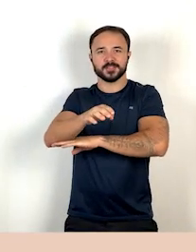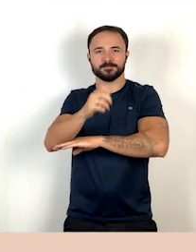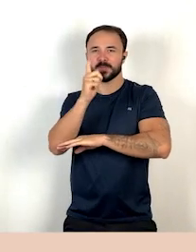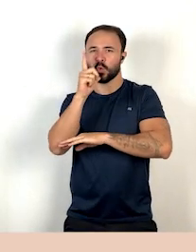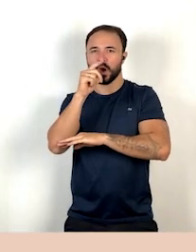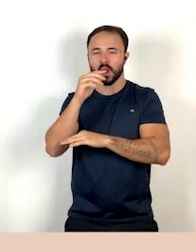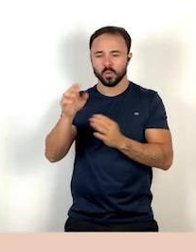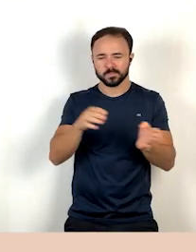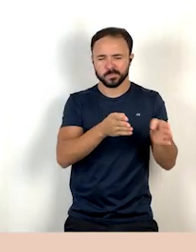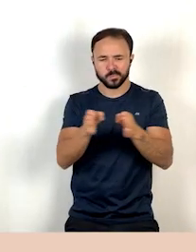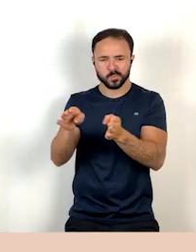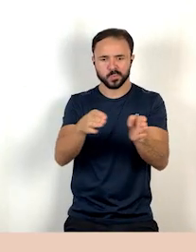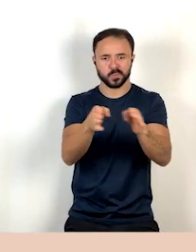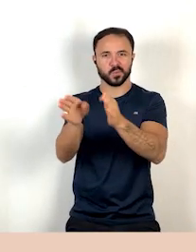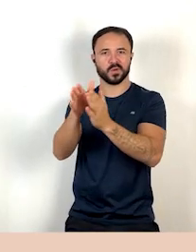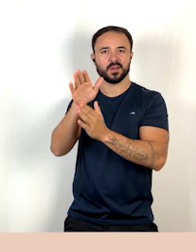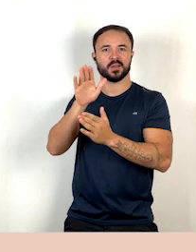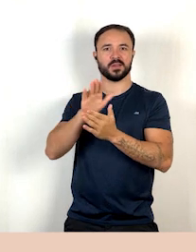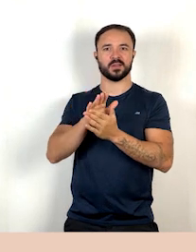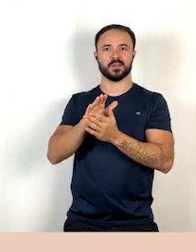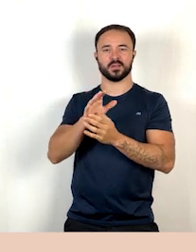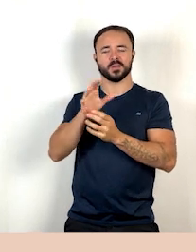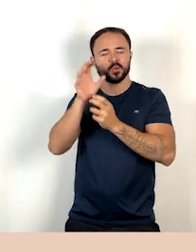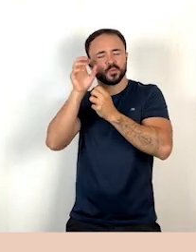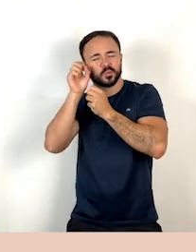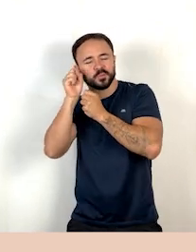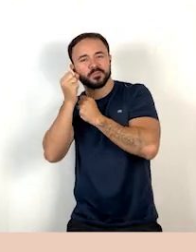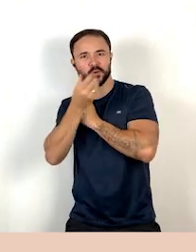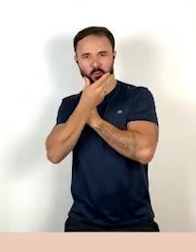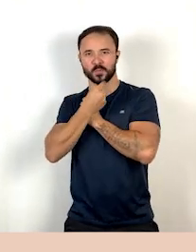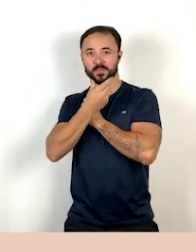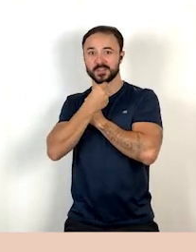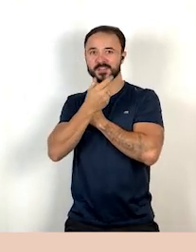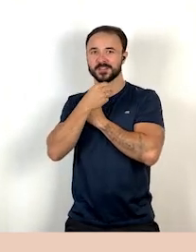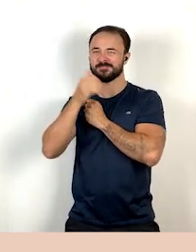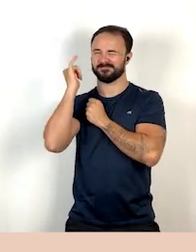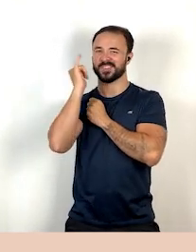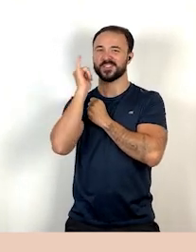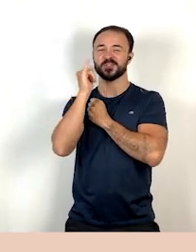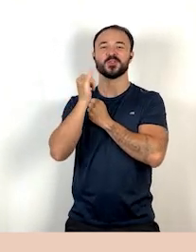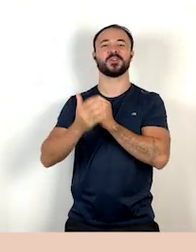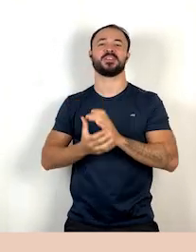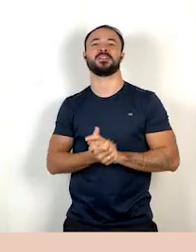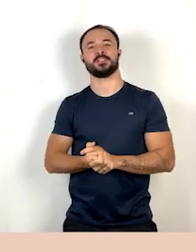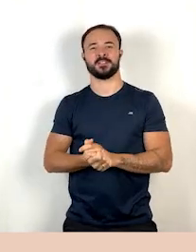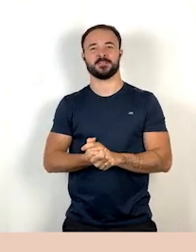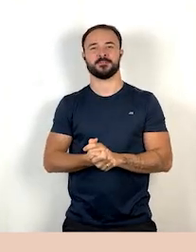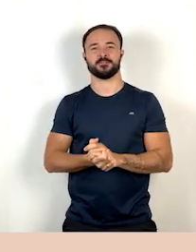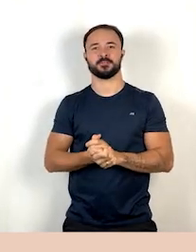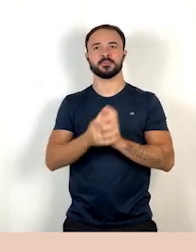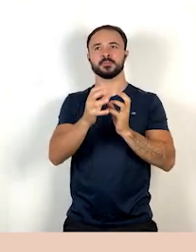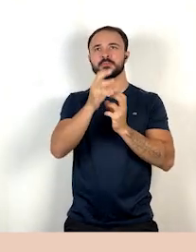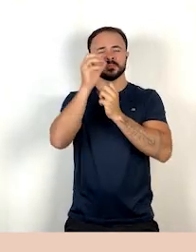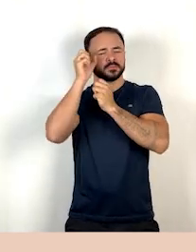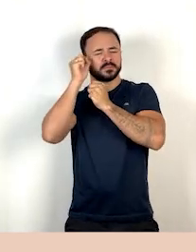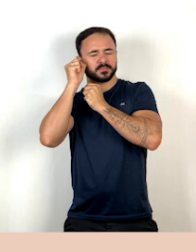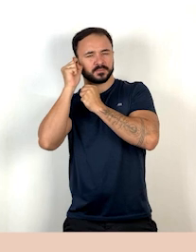A beira do riacho de Açucena, cochilava o moleque da história que eu vou contar.